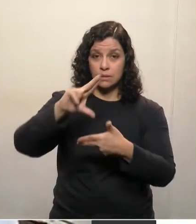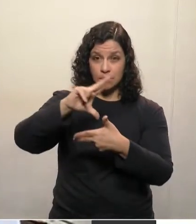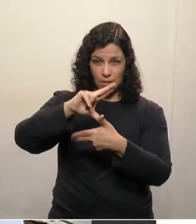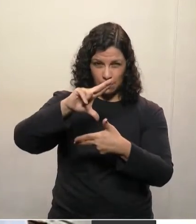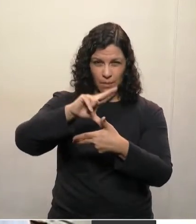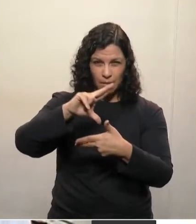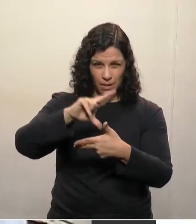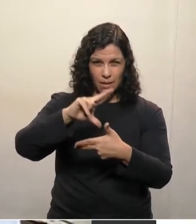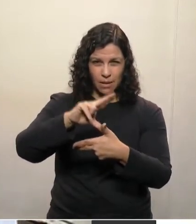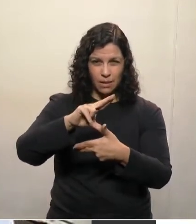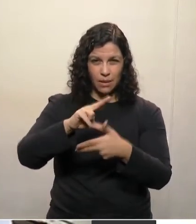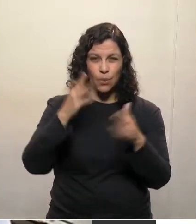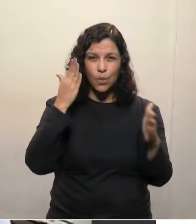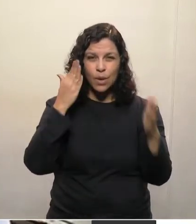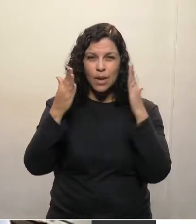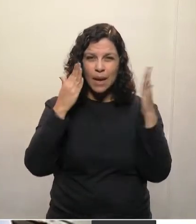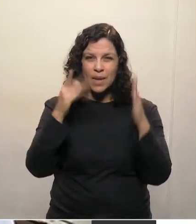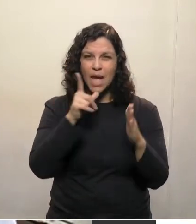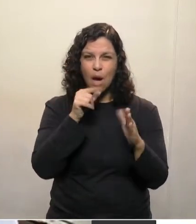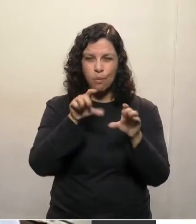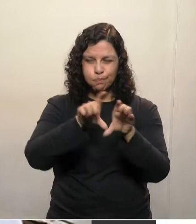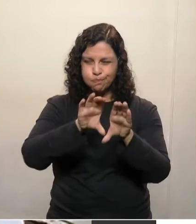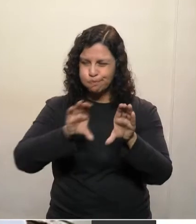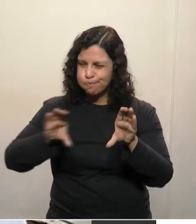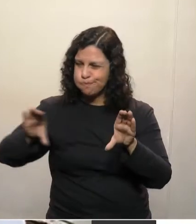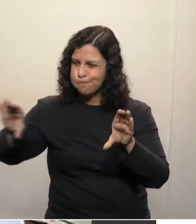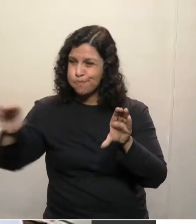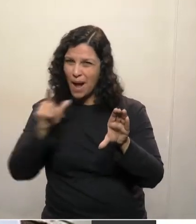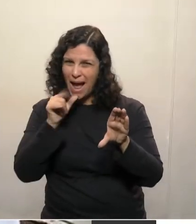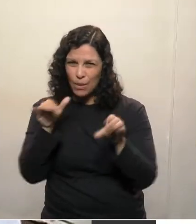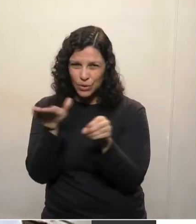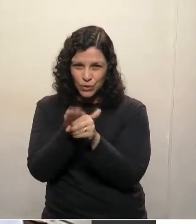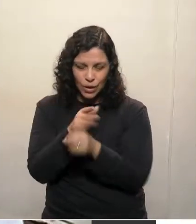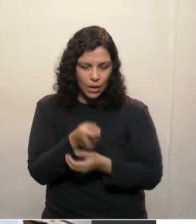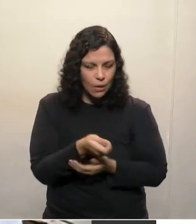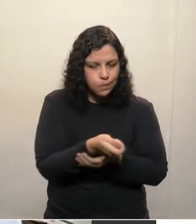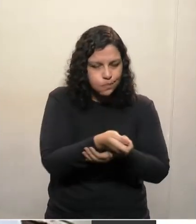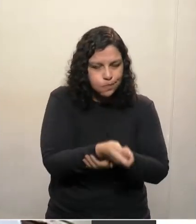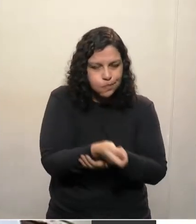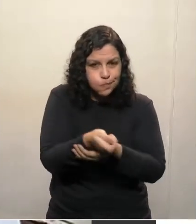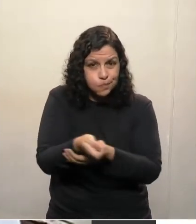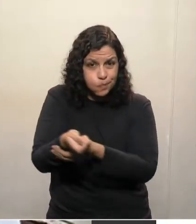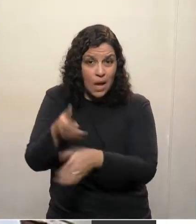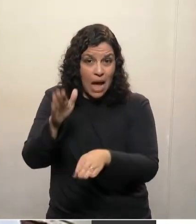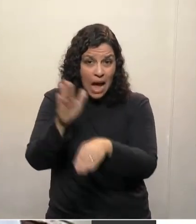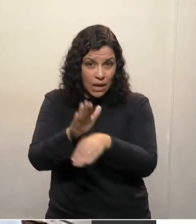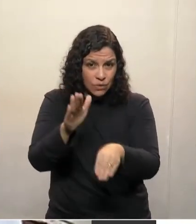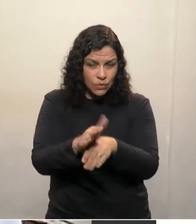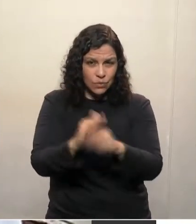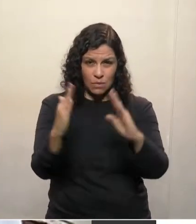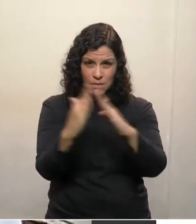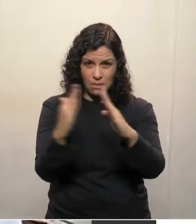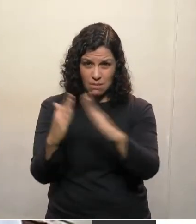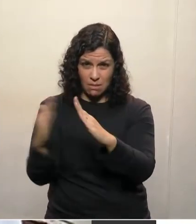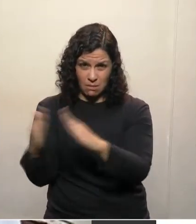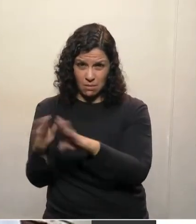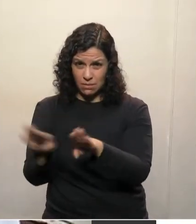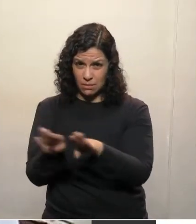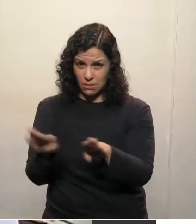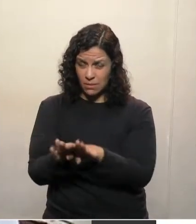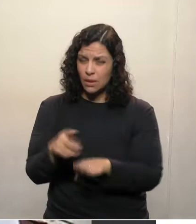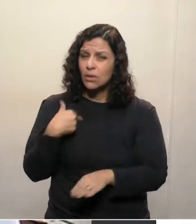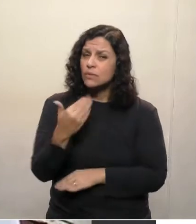caminhão-pipa que colaborou muito com os municípios aqui e o que a gente faz o apelo é que